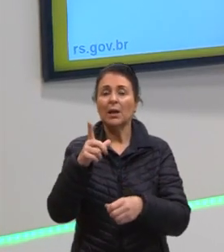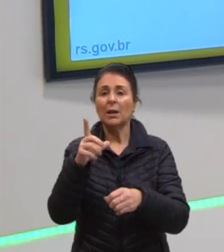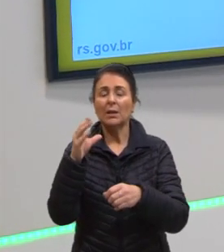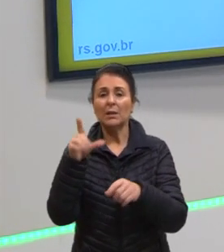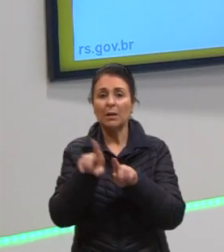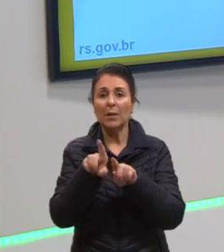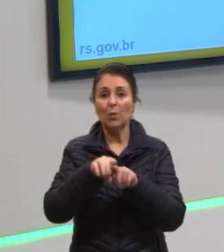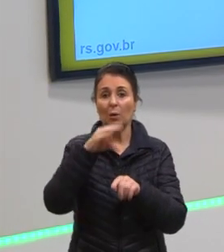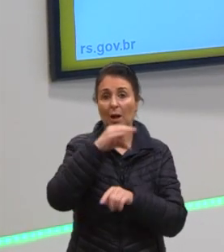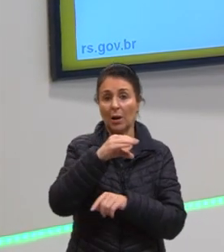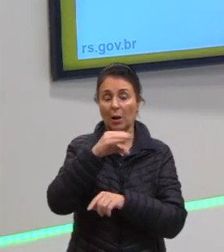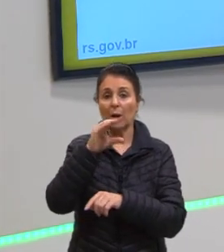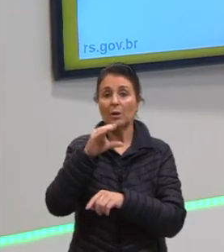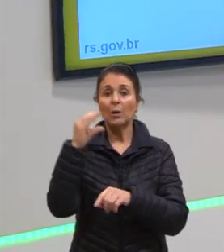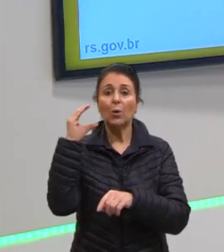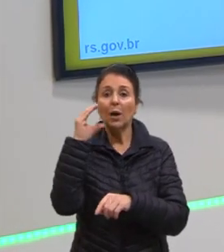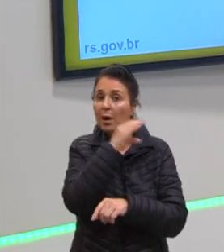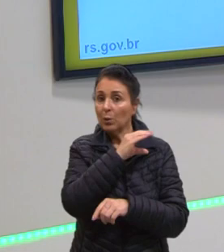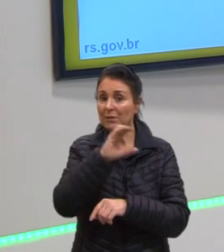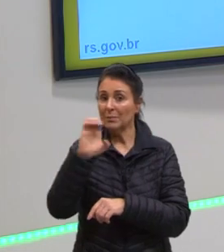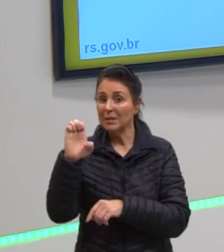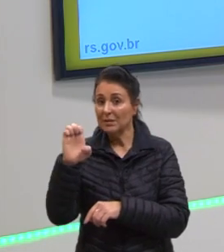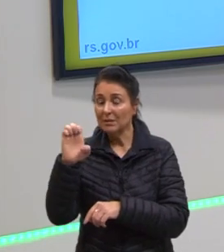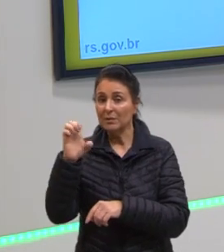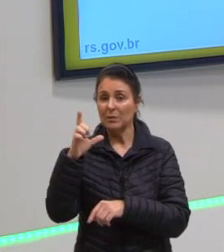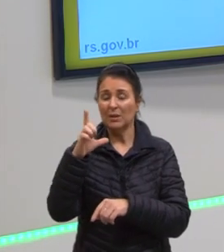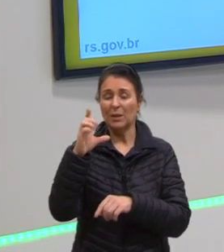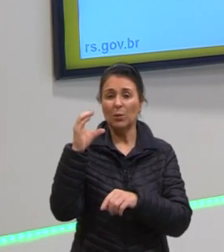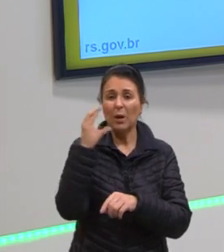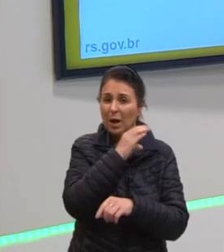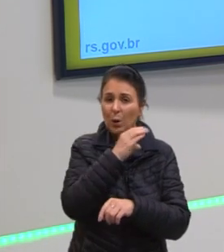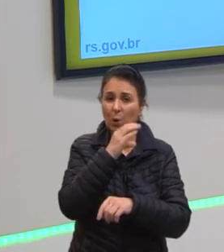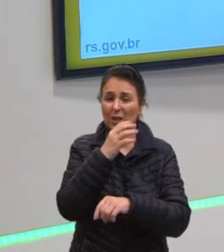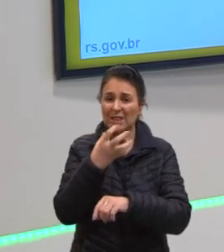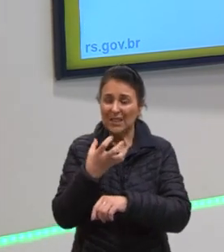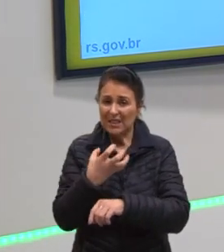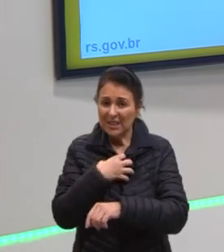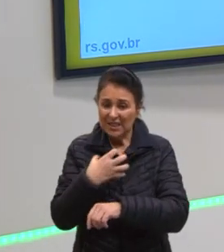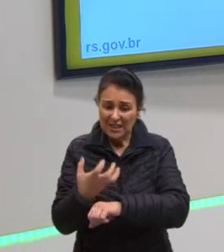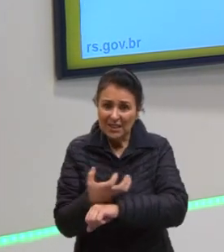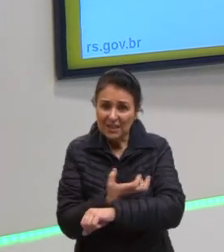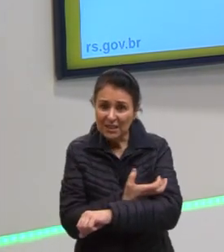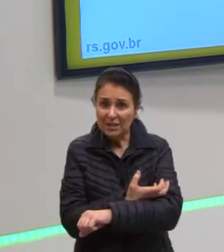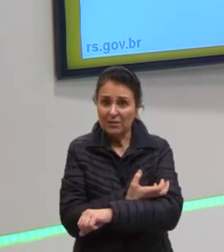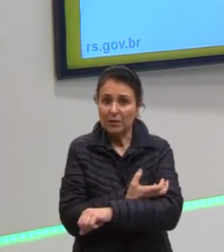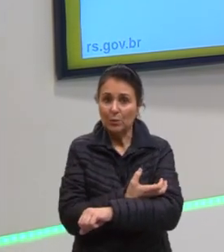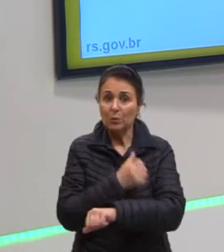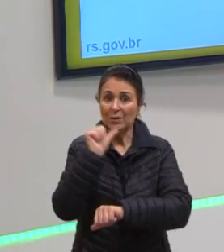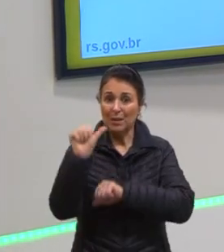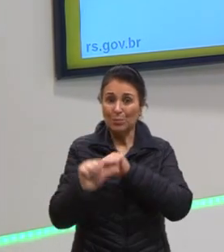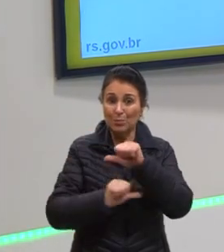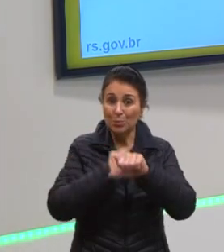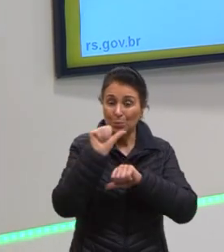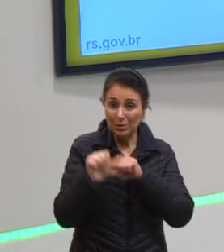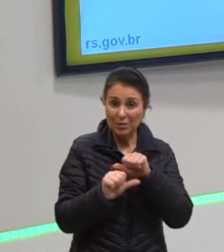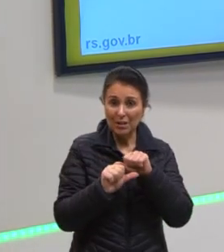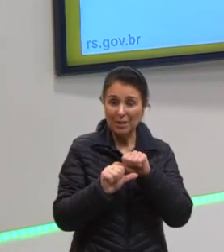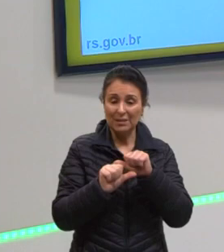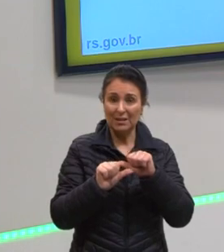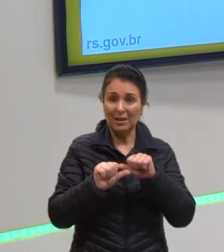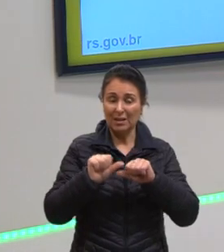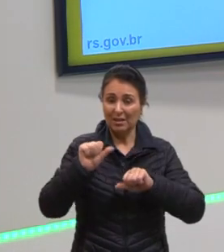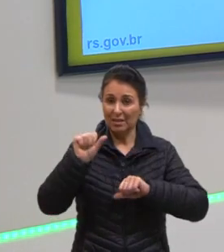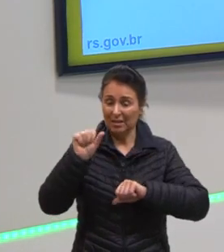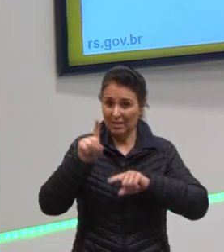específico, é quando a gente tem variações de temperatura apenas. Mas quando há mudança de estado na matéria,